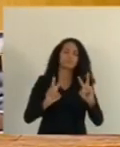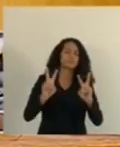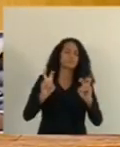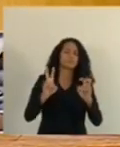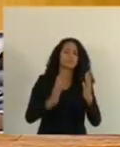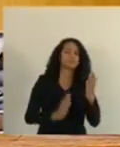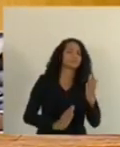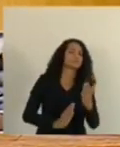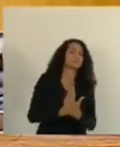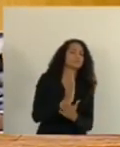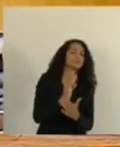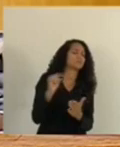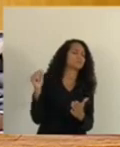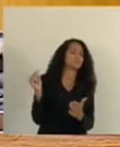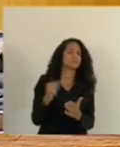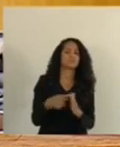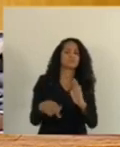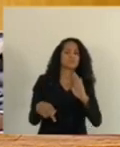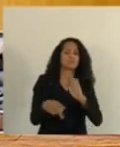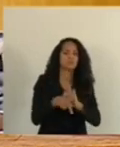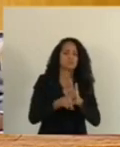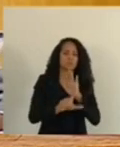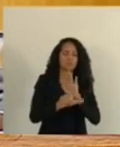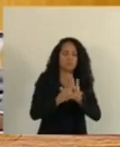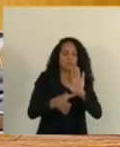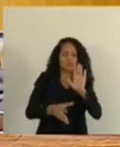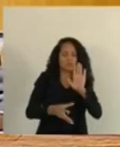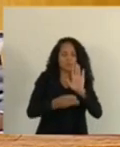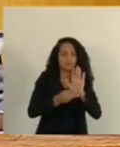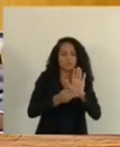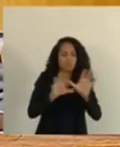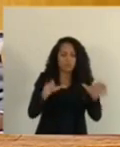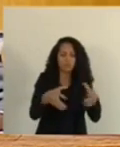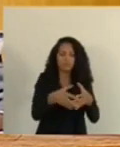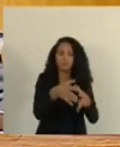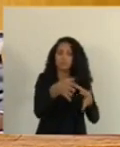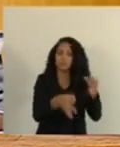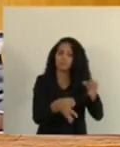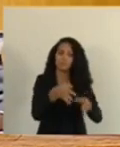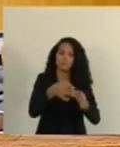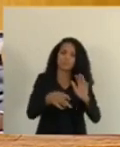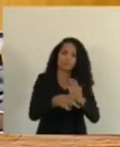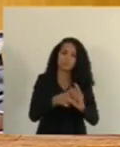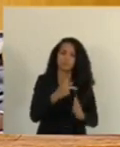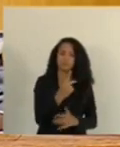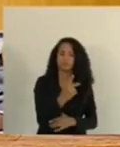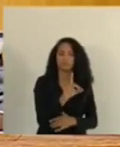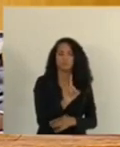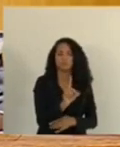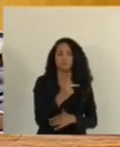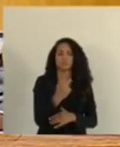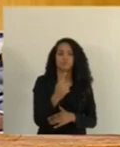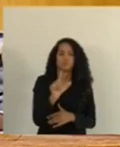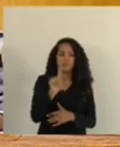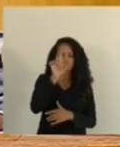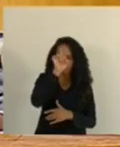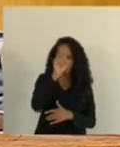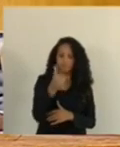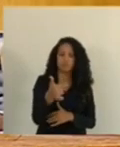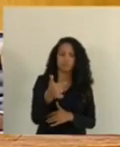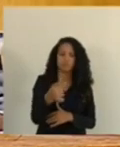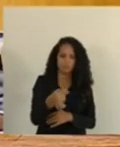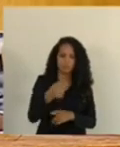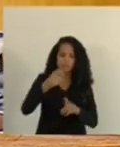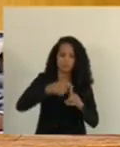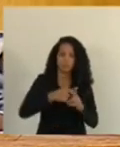com a adoção da emenda da Comissão de Justiça do DPL do dia 17 do 8,